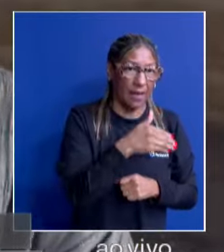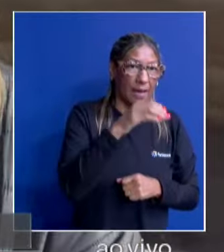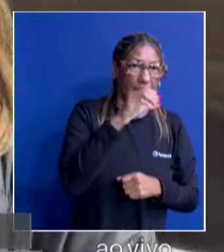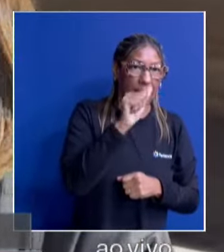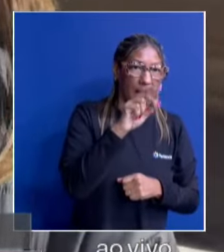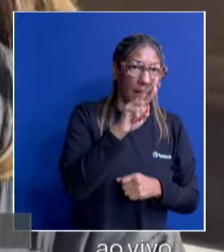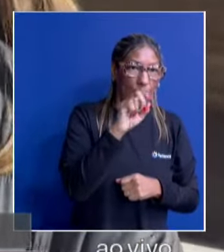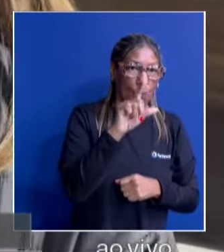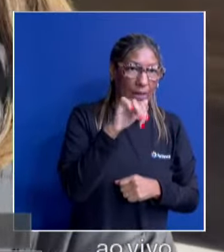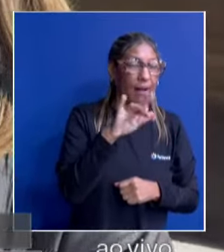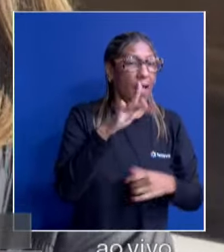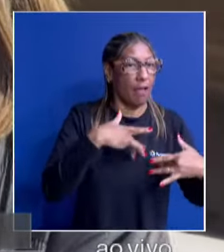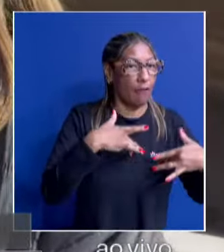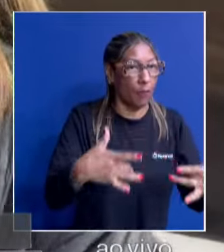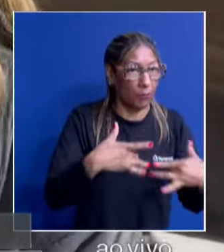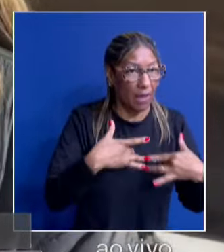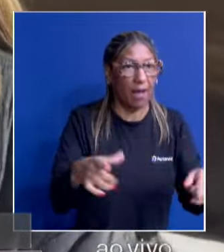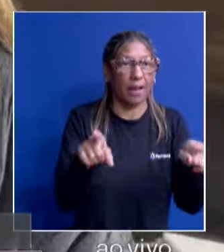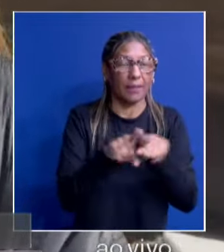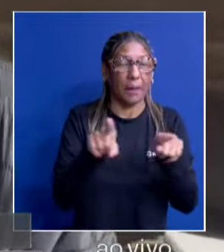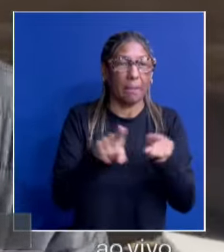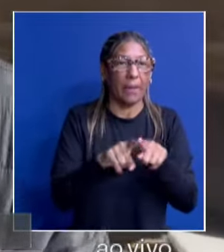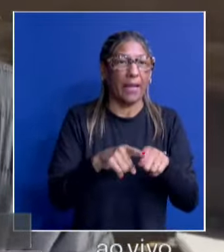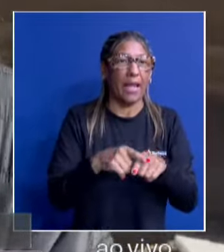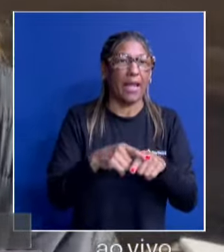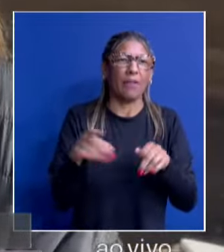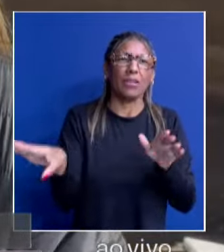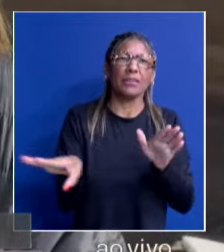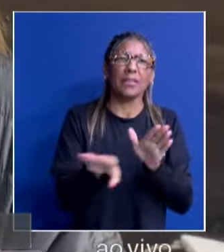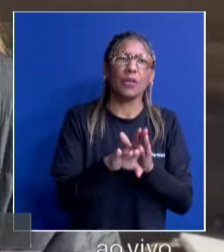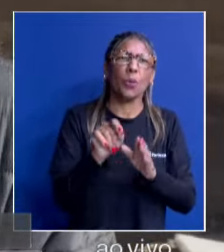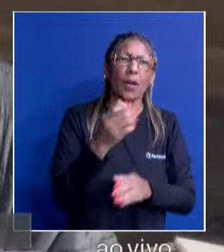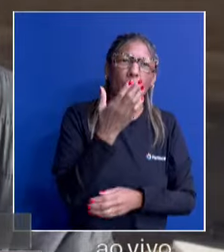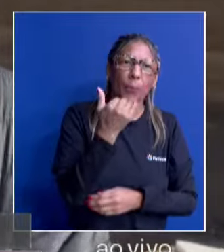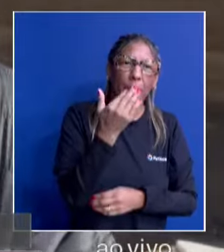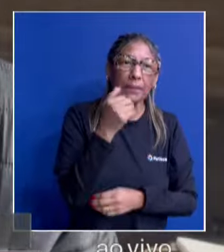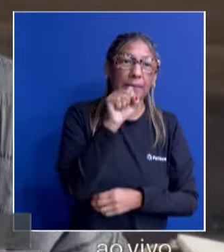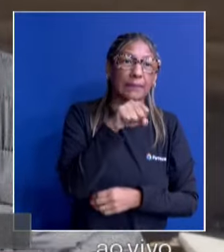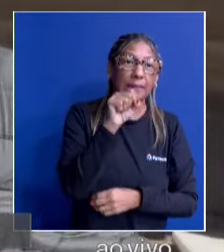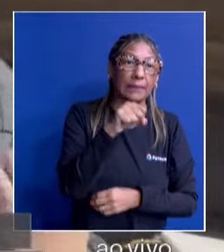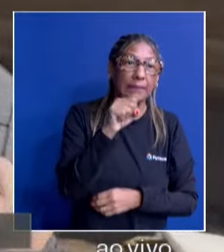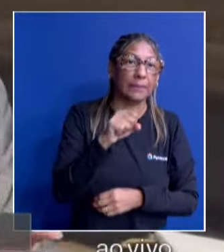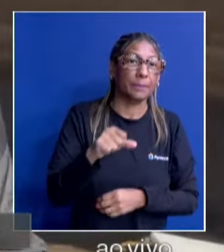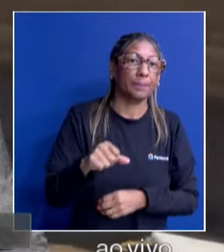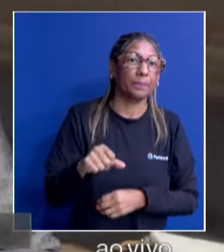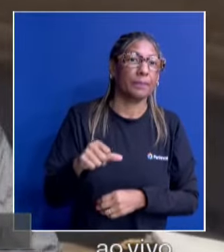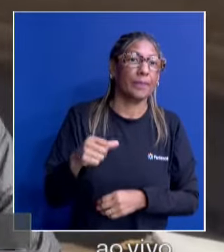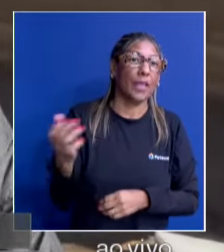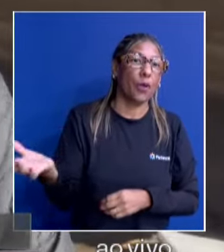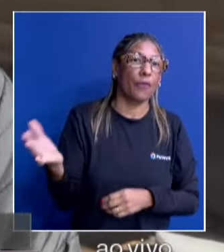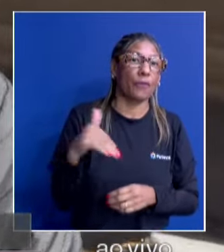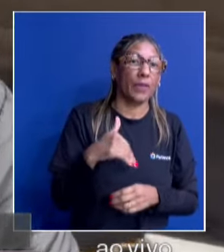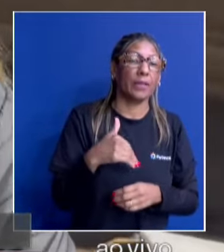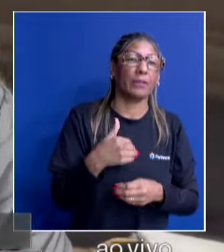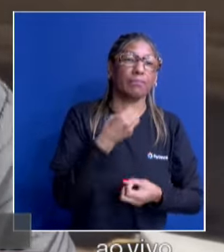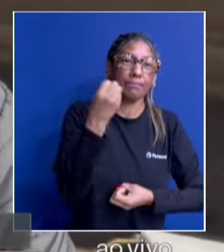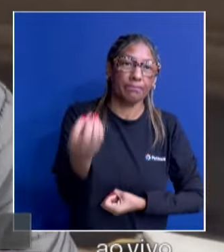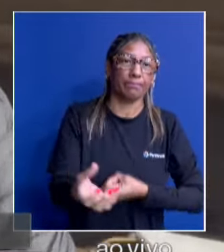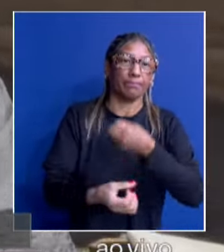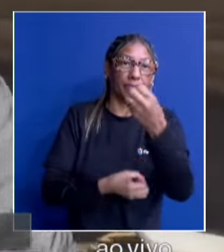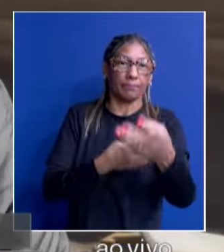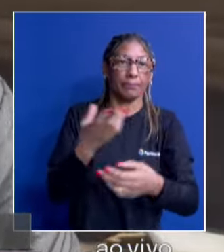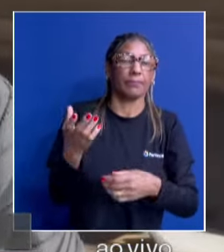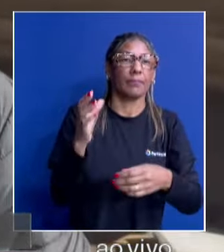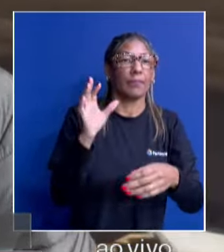voluntária. Ana Carolina, ela vem trazer, hoje você vem trazer aqui alimento, né, professor? Pessoal, eu passei aqui no meio de pavos, precisava de